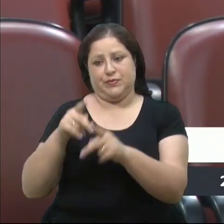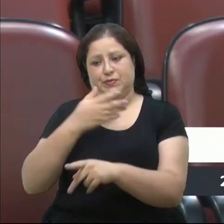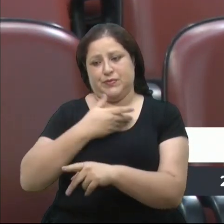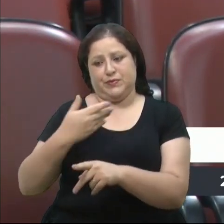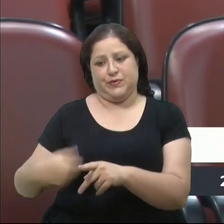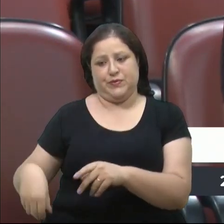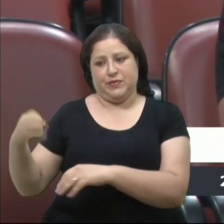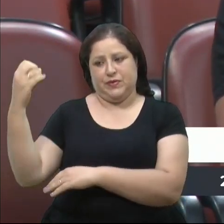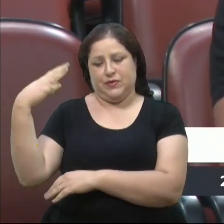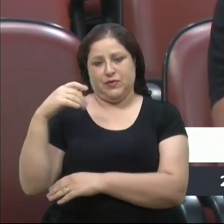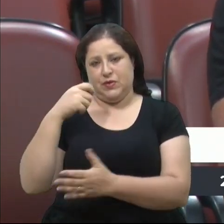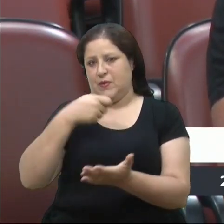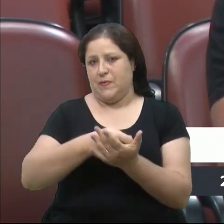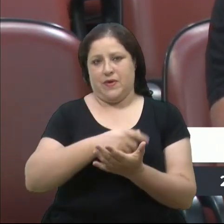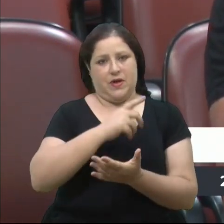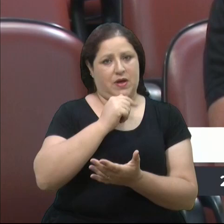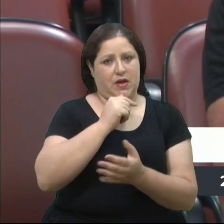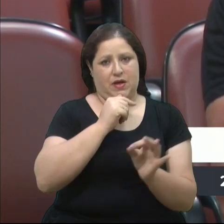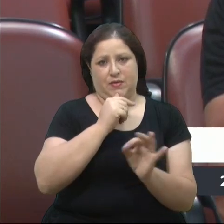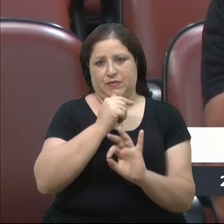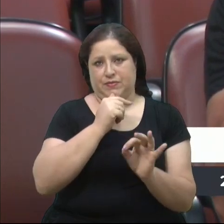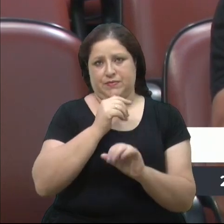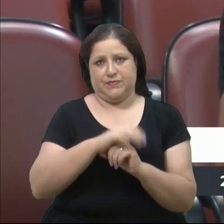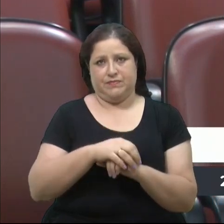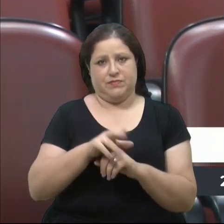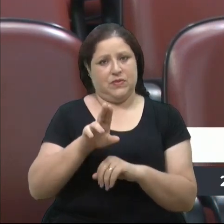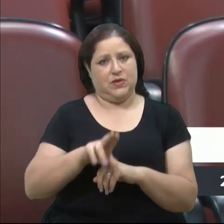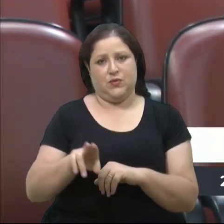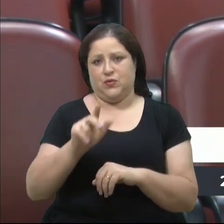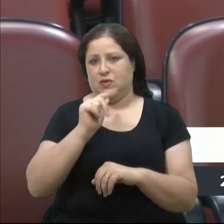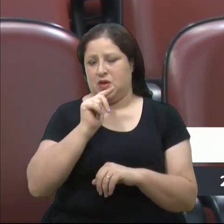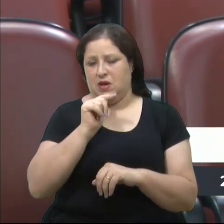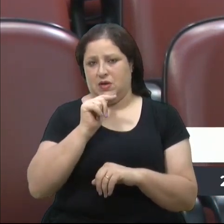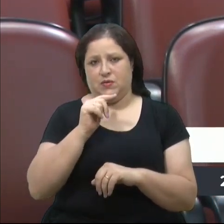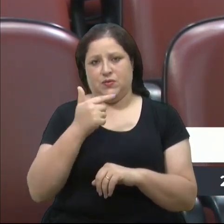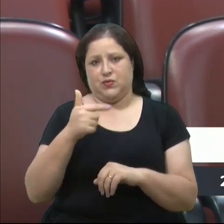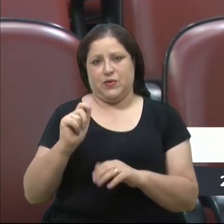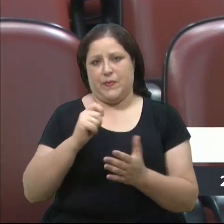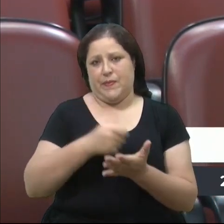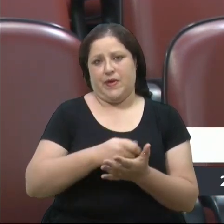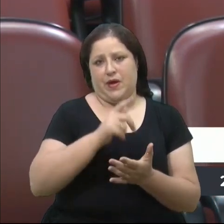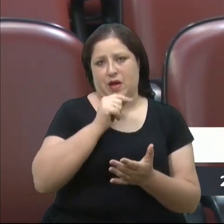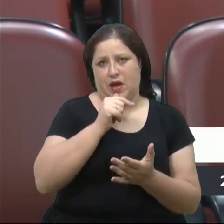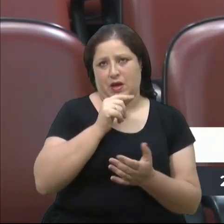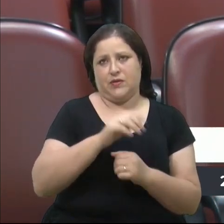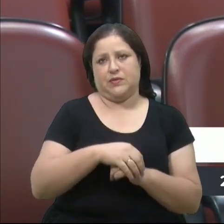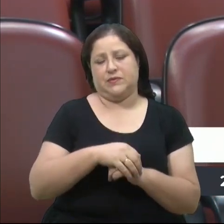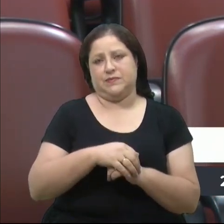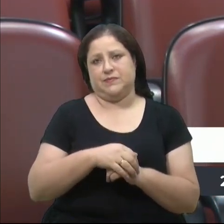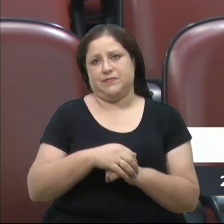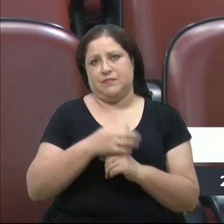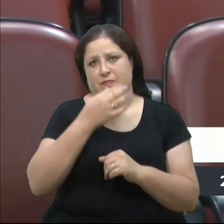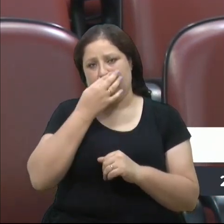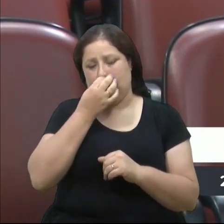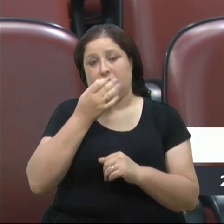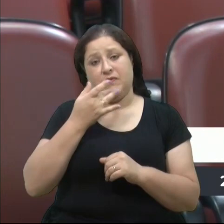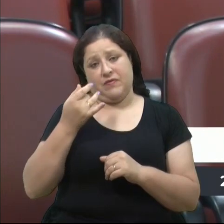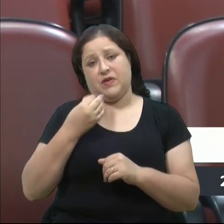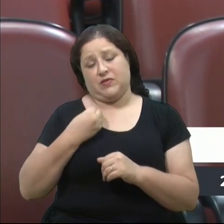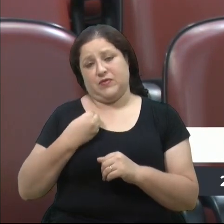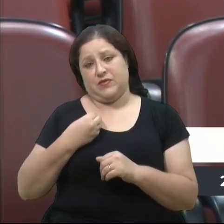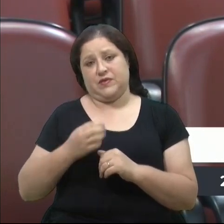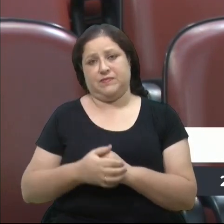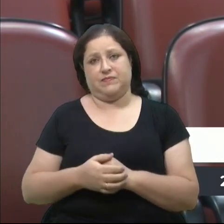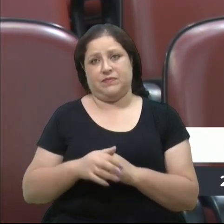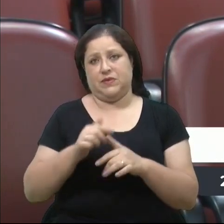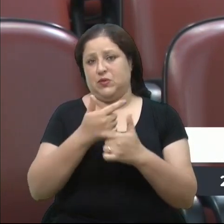Também eles não pagam água, não usam água, não têm pagamento de água, fica bem fácil de viver. Eles também